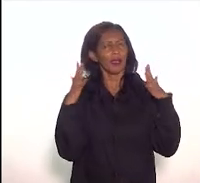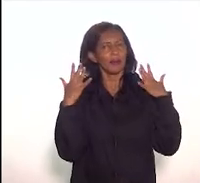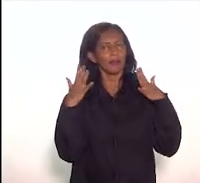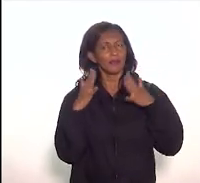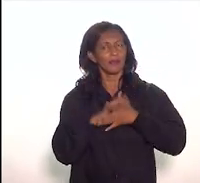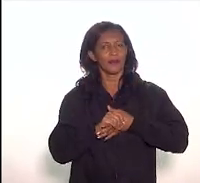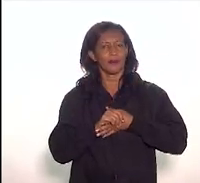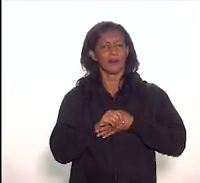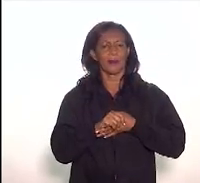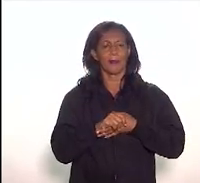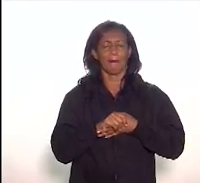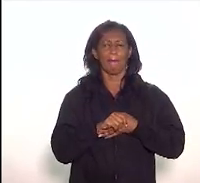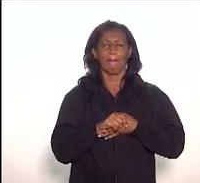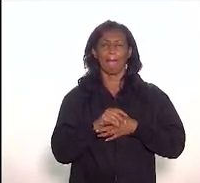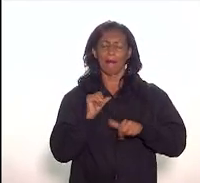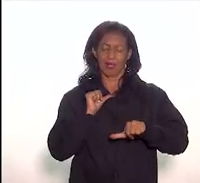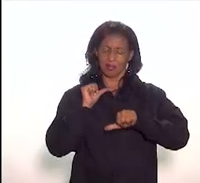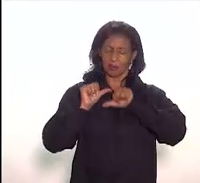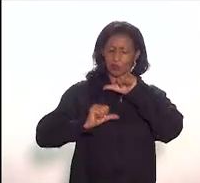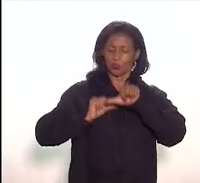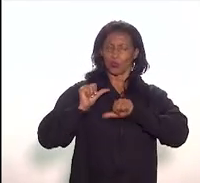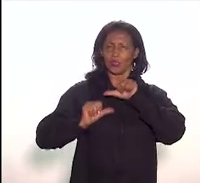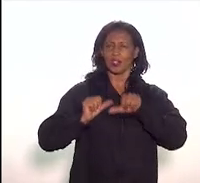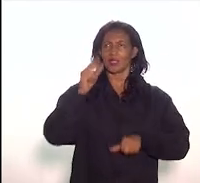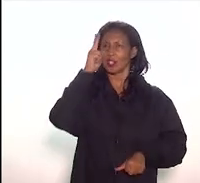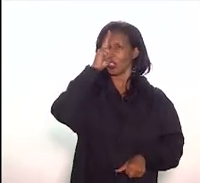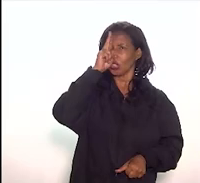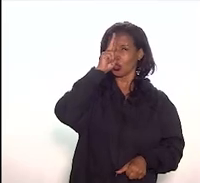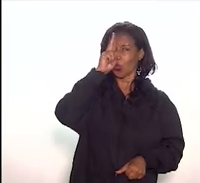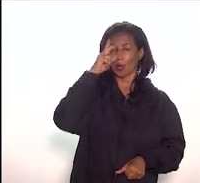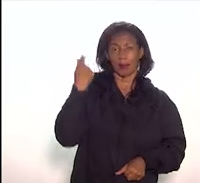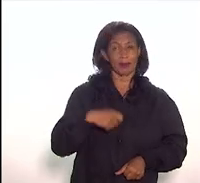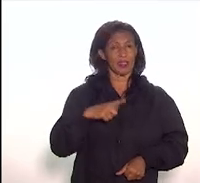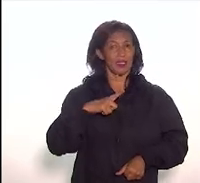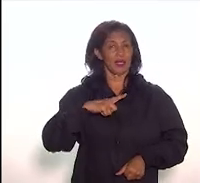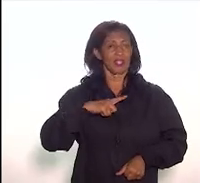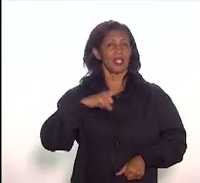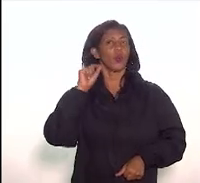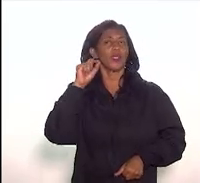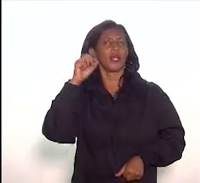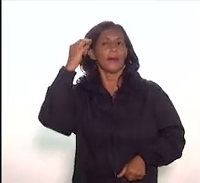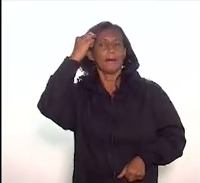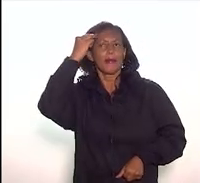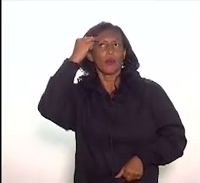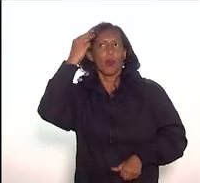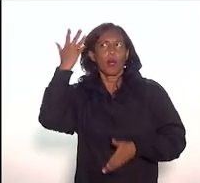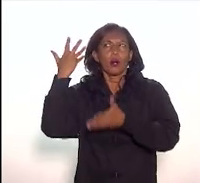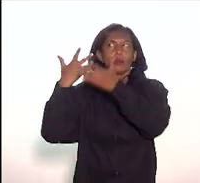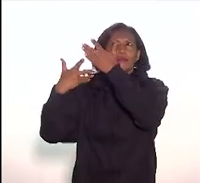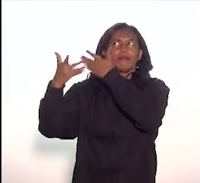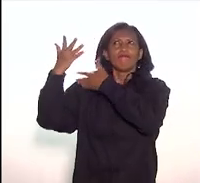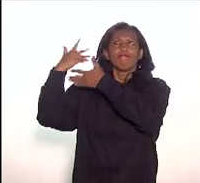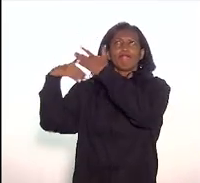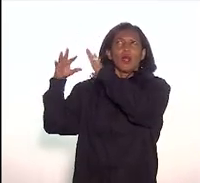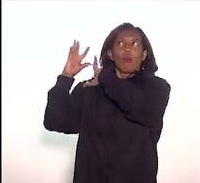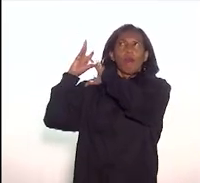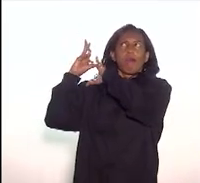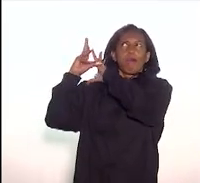a importância histórica que a gente tem que ter à memória. lembrar da memória dos que passaram.